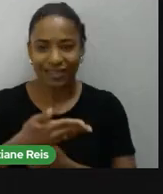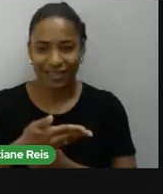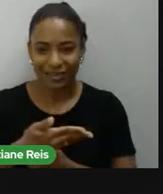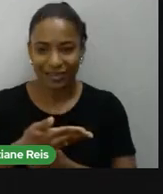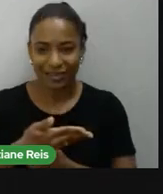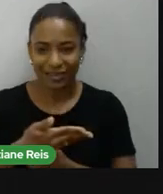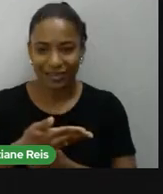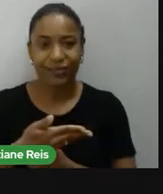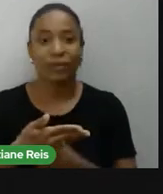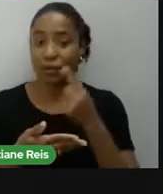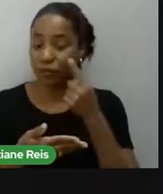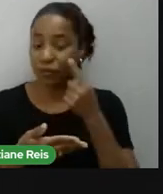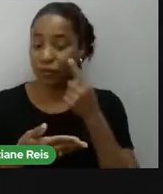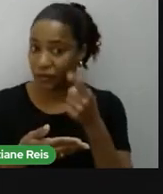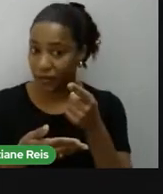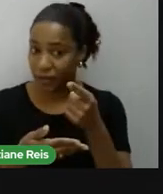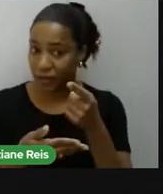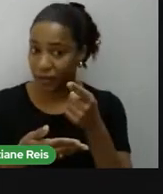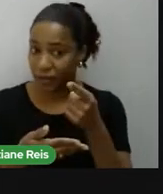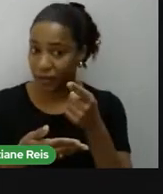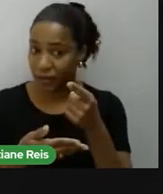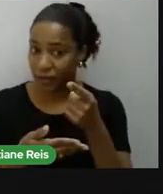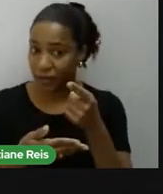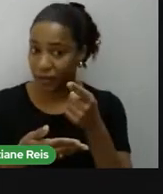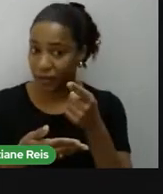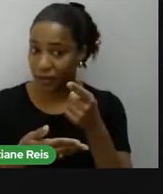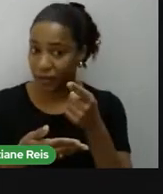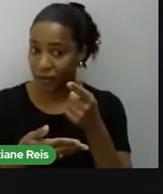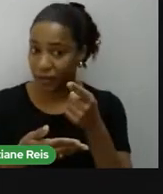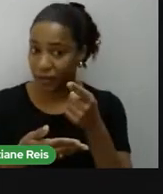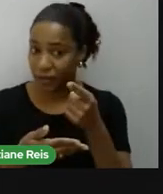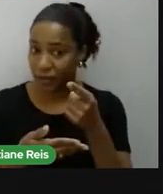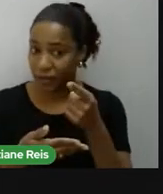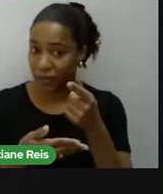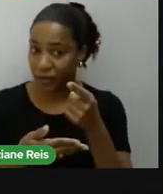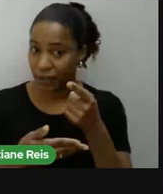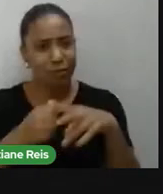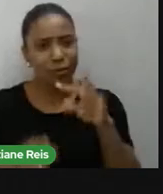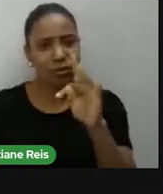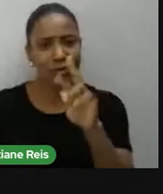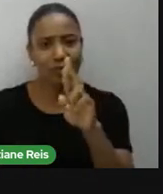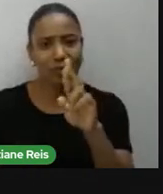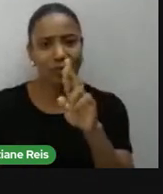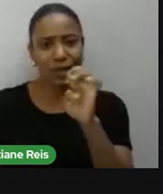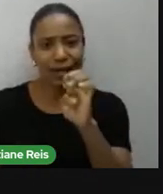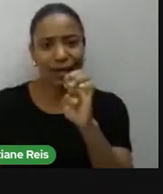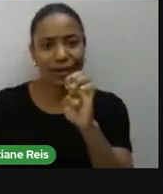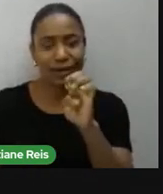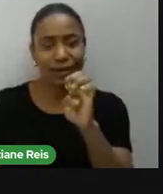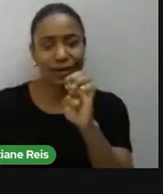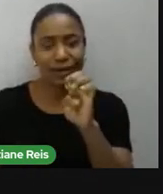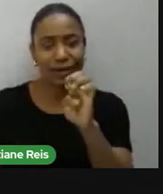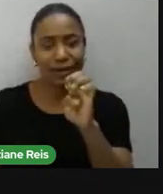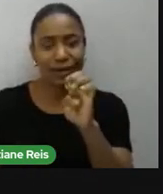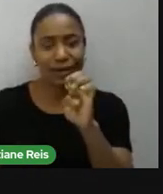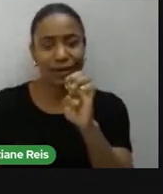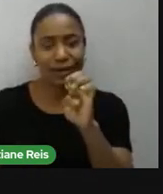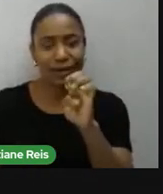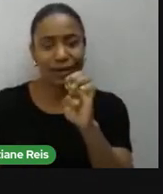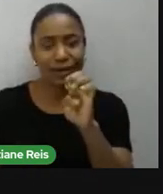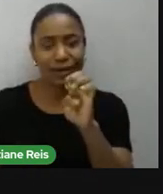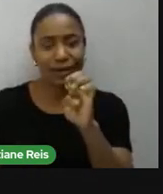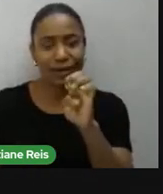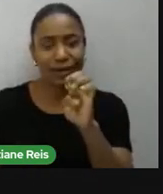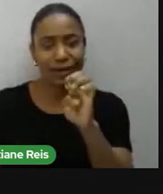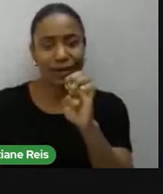situação observem que o verbo try ele termina em y vocês se lembram da tica que